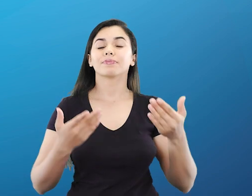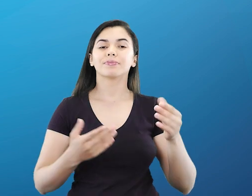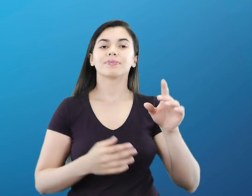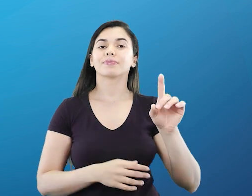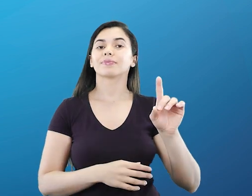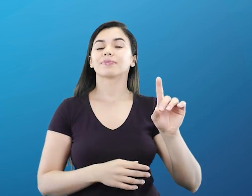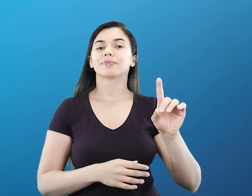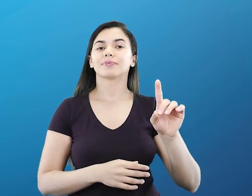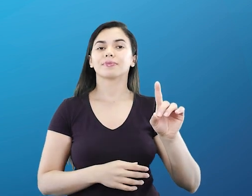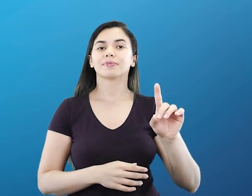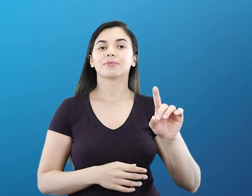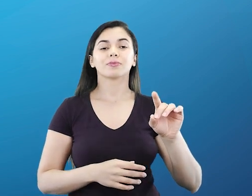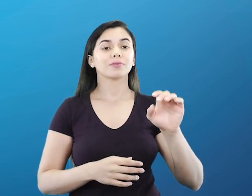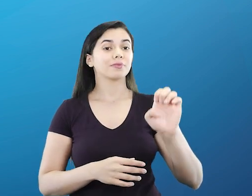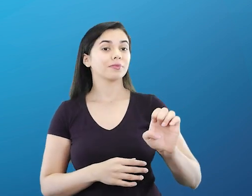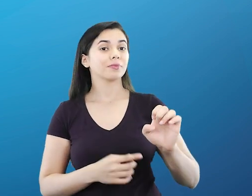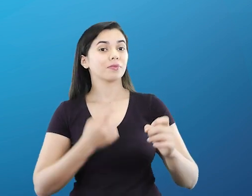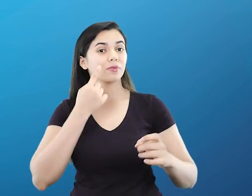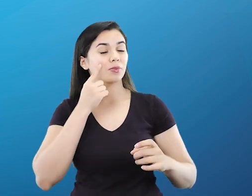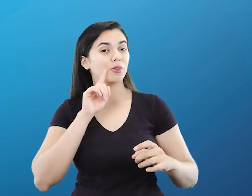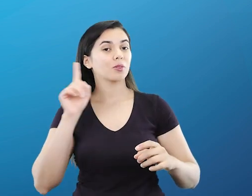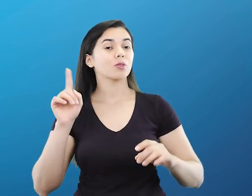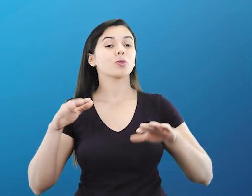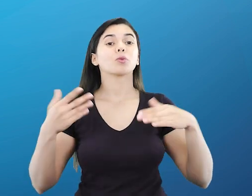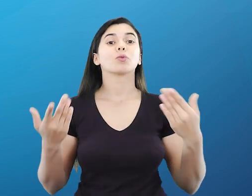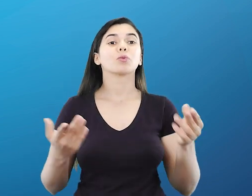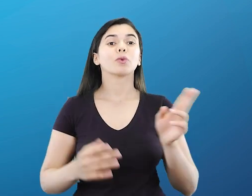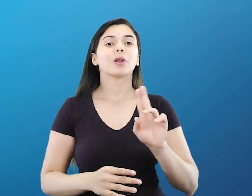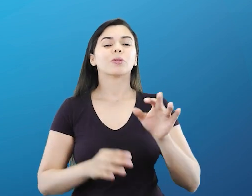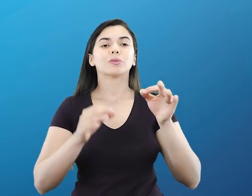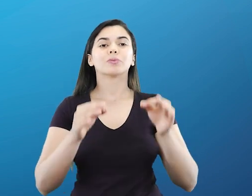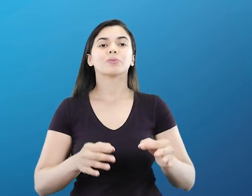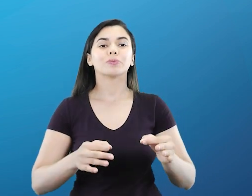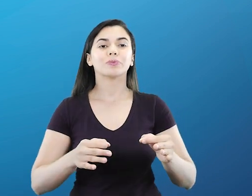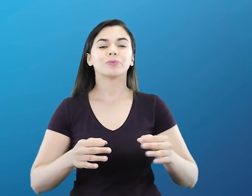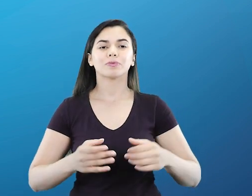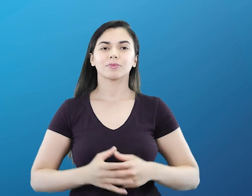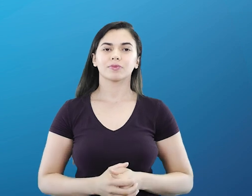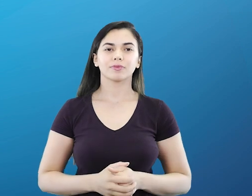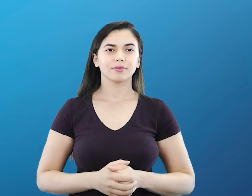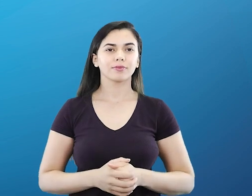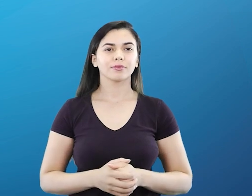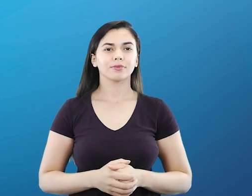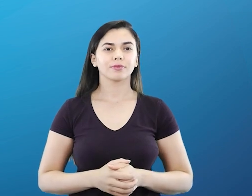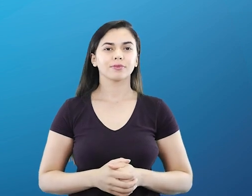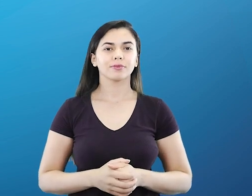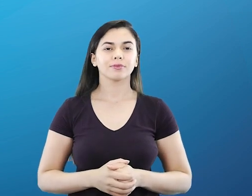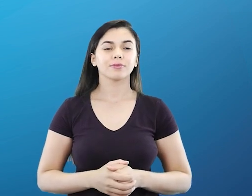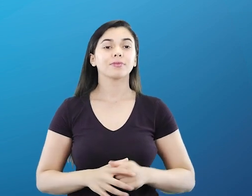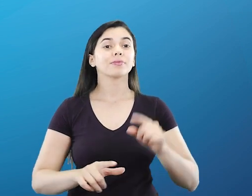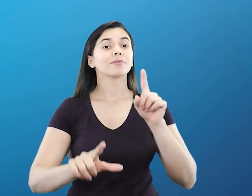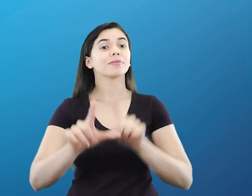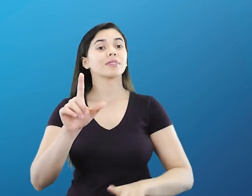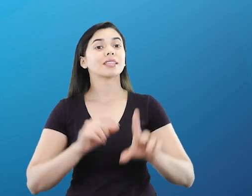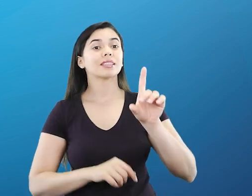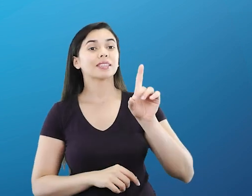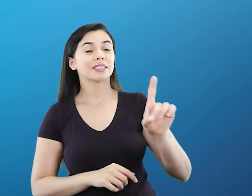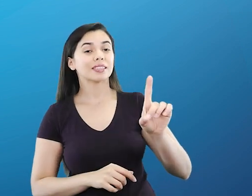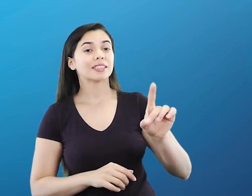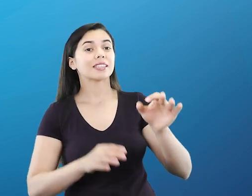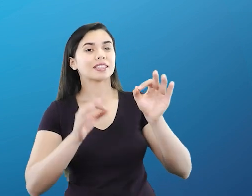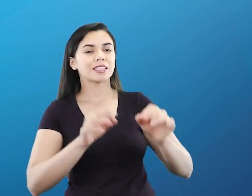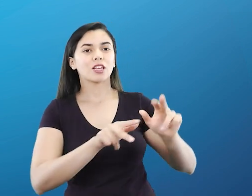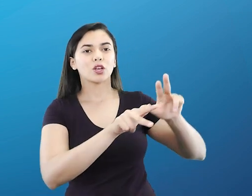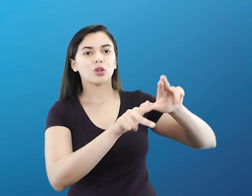D, termosfera. Ou letra M, exosfera. Qual é a nossa resposta? Letra D,